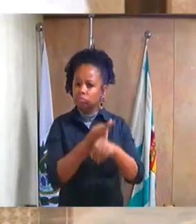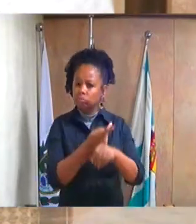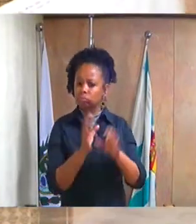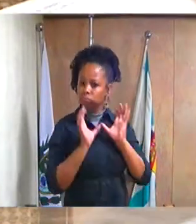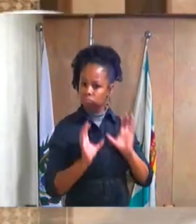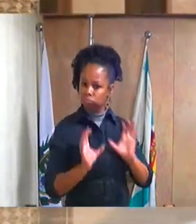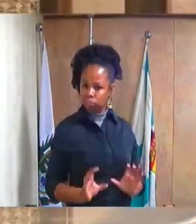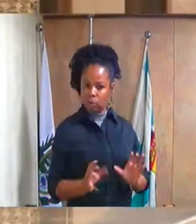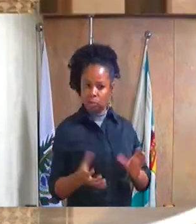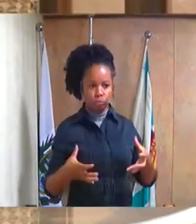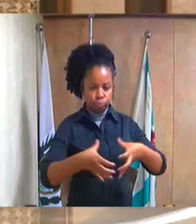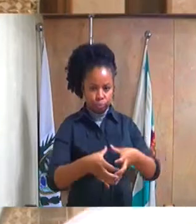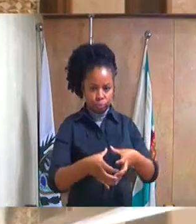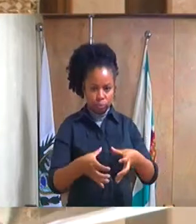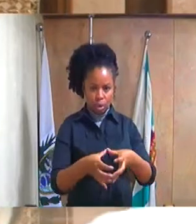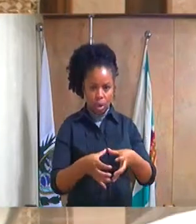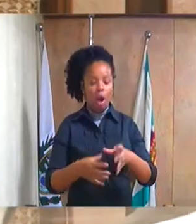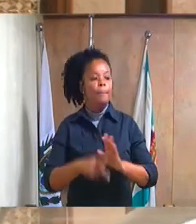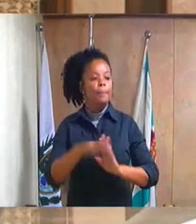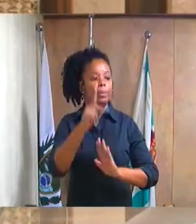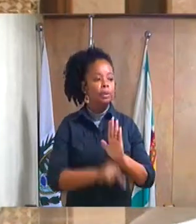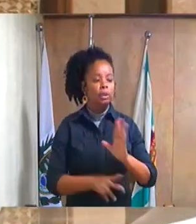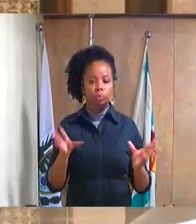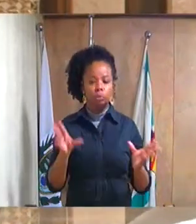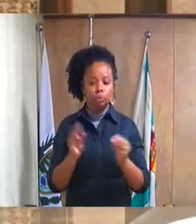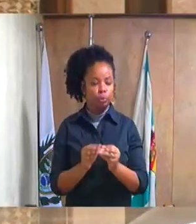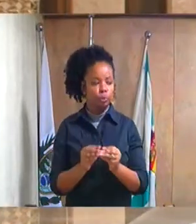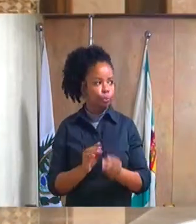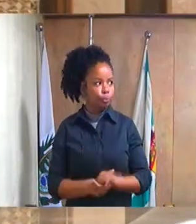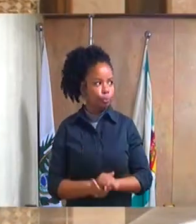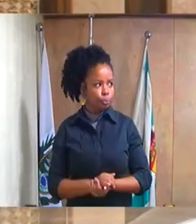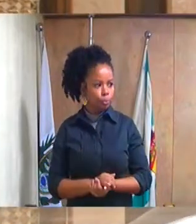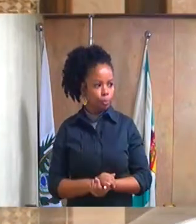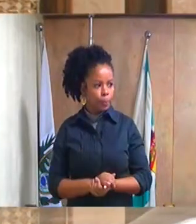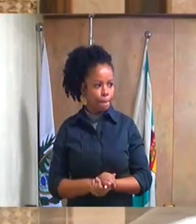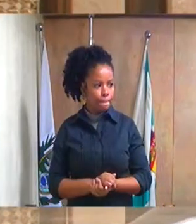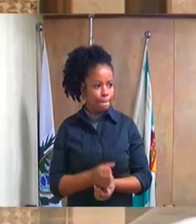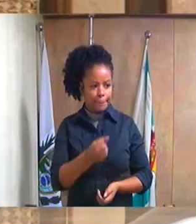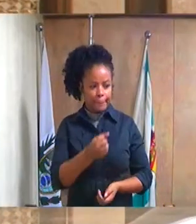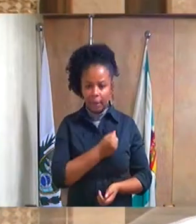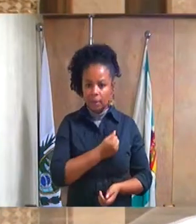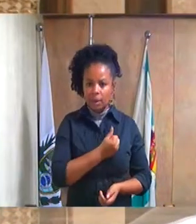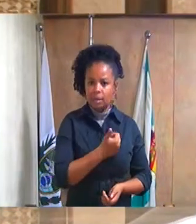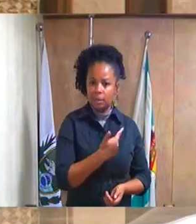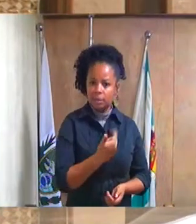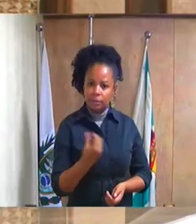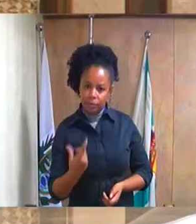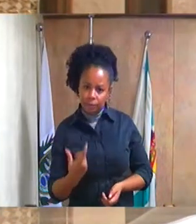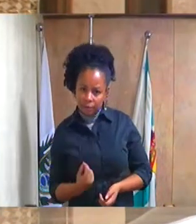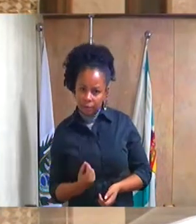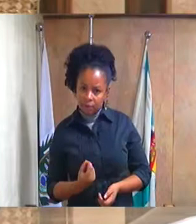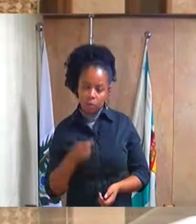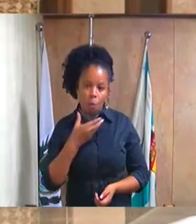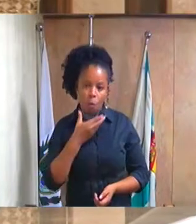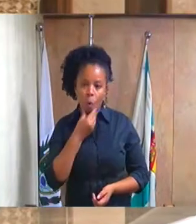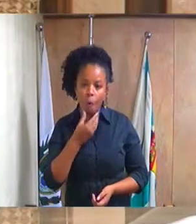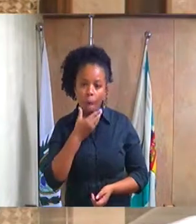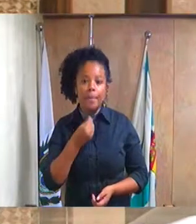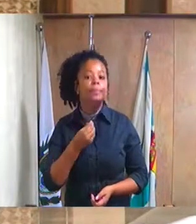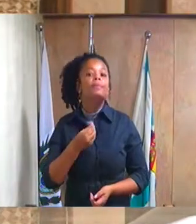Projeto de resolução número 120, do licencioso vereador Guilherme,